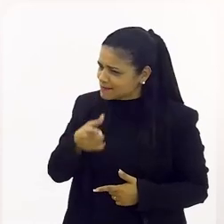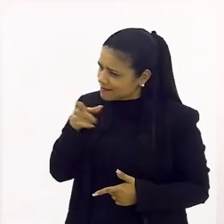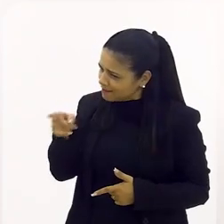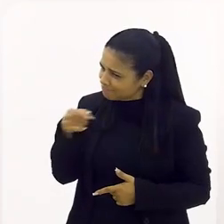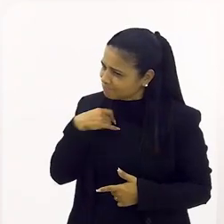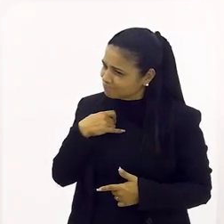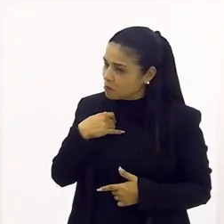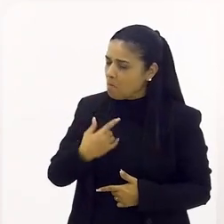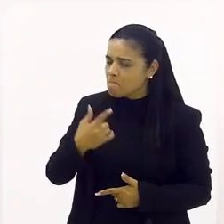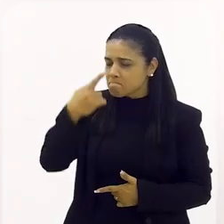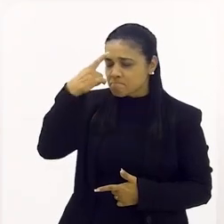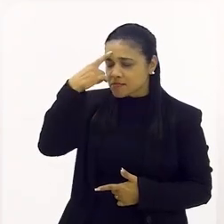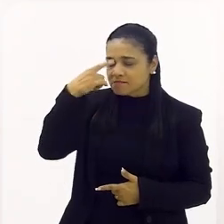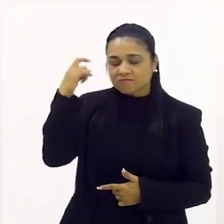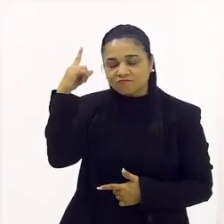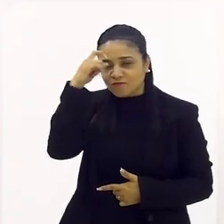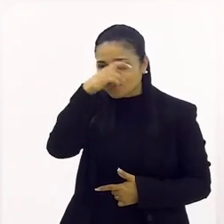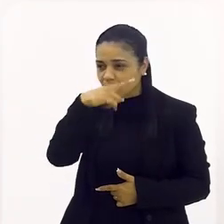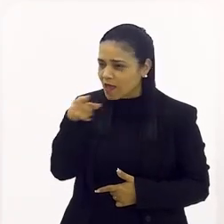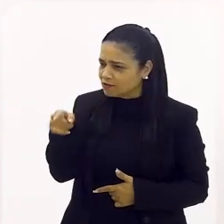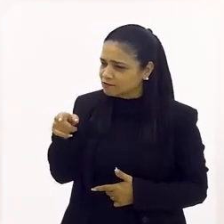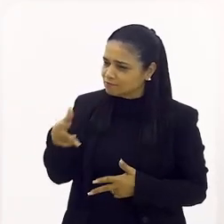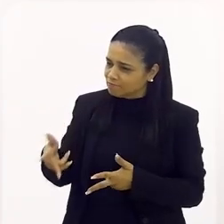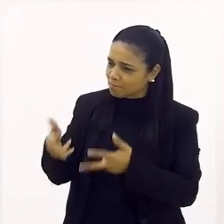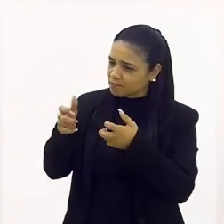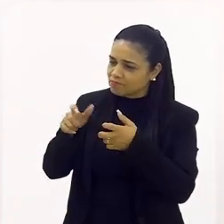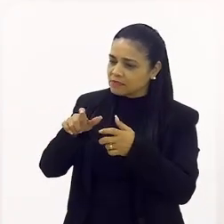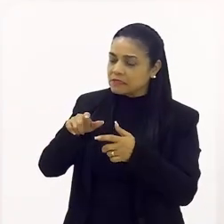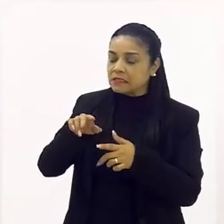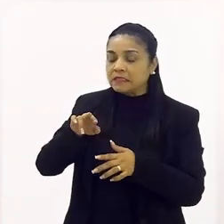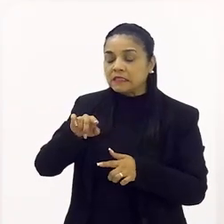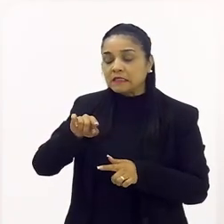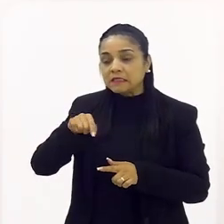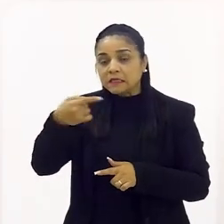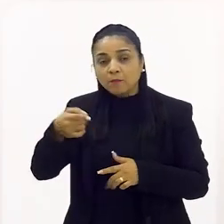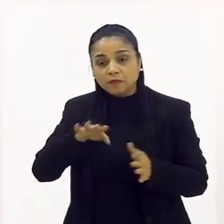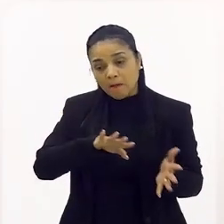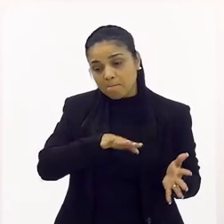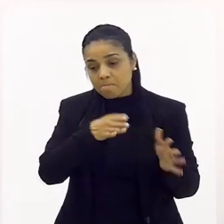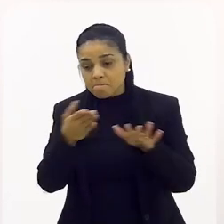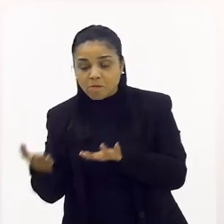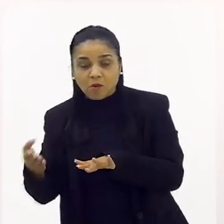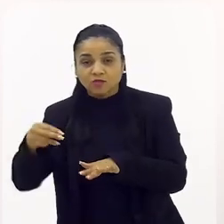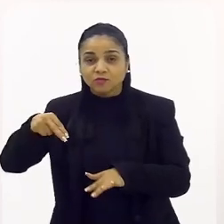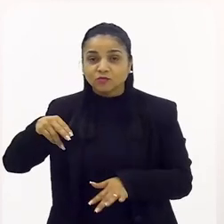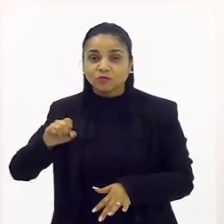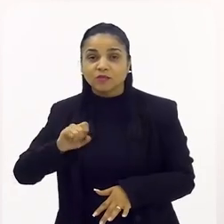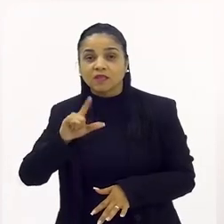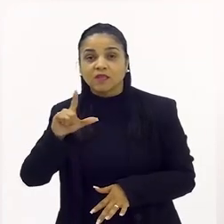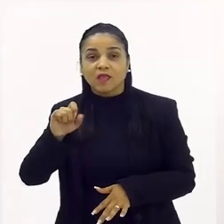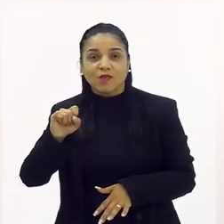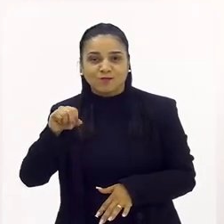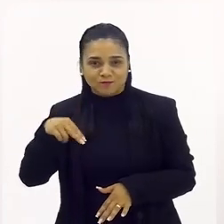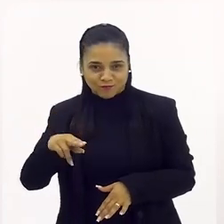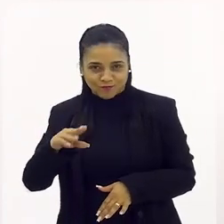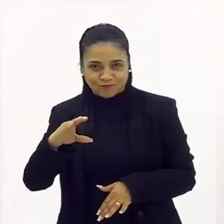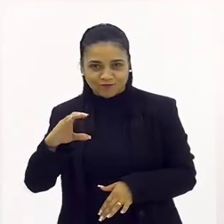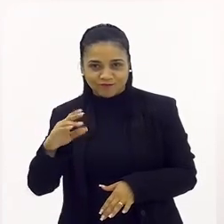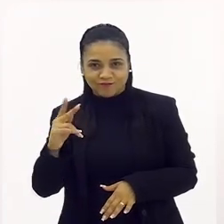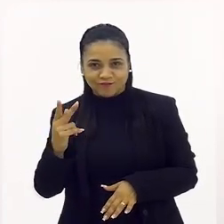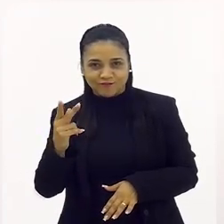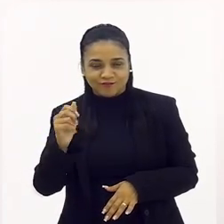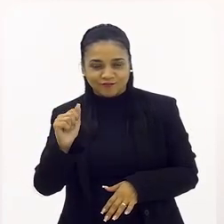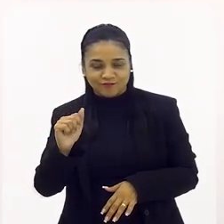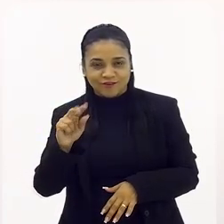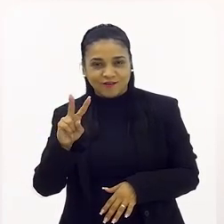engraçado, eu achei que eu ia ter muita dificuldade de ver o Chico depois da morte do Nelson Xavier. Mas até nisso,